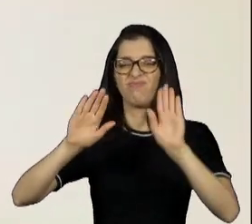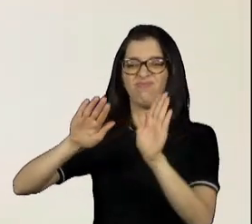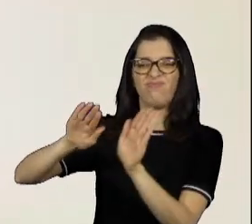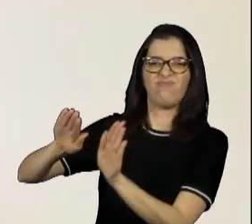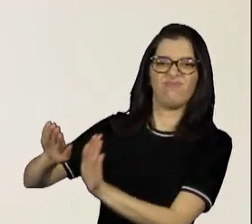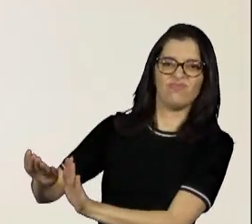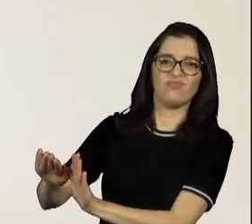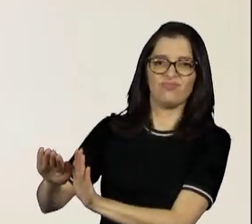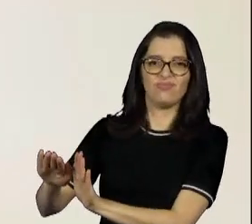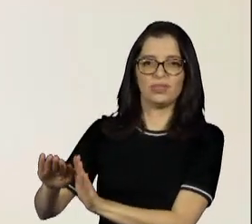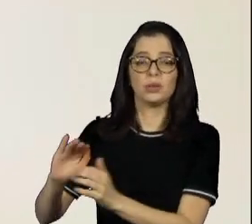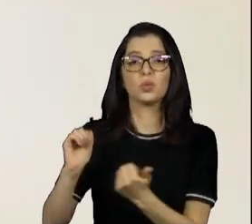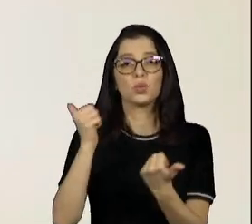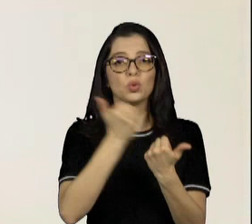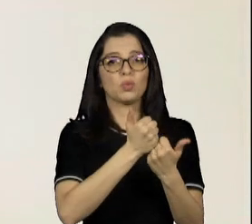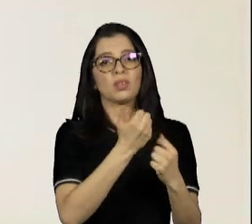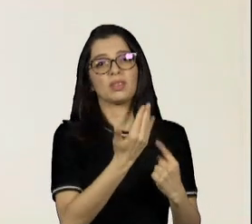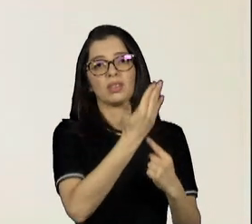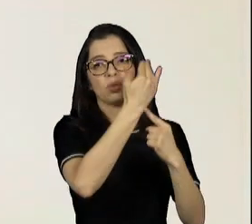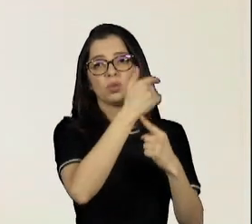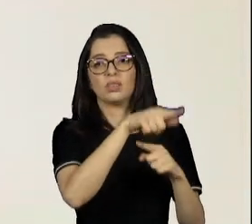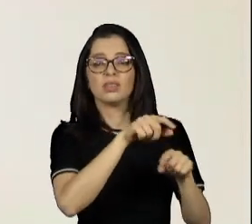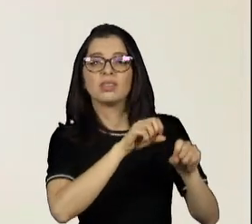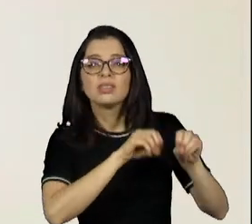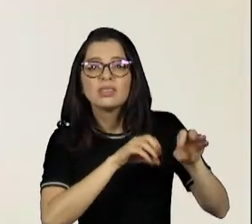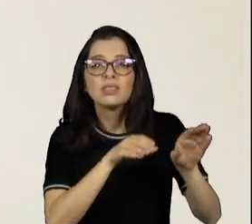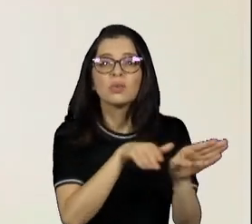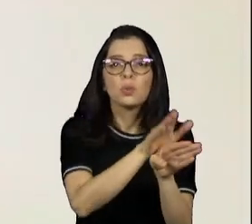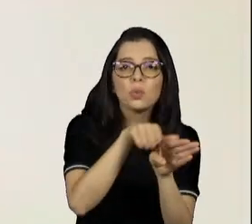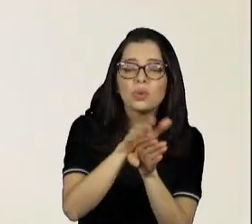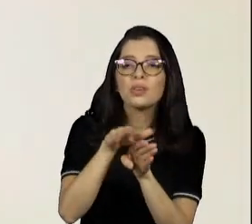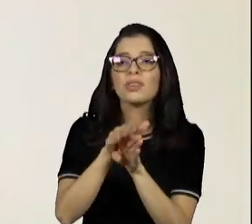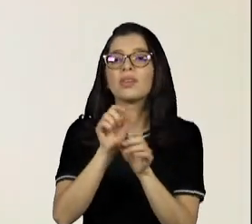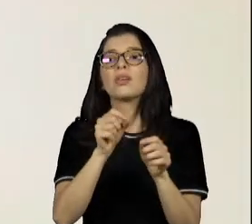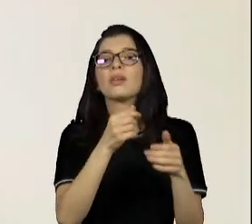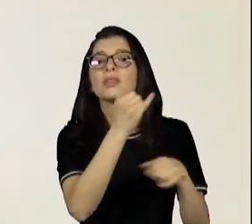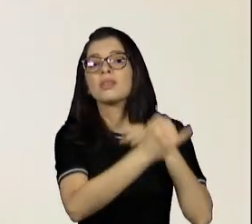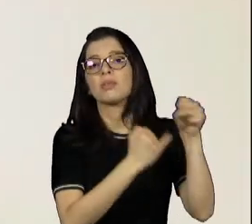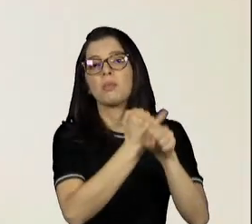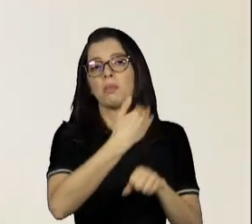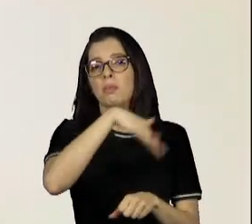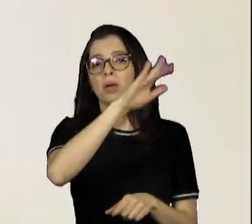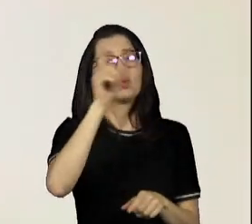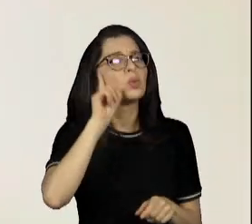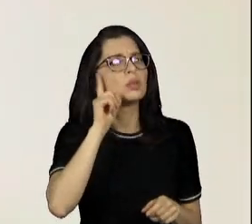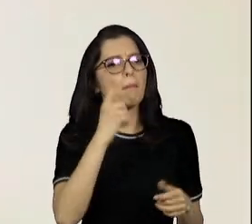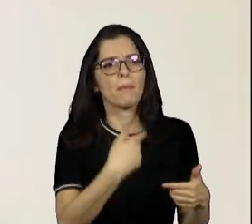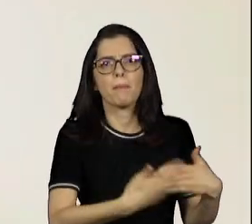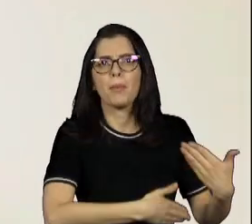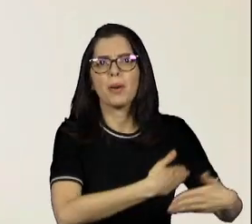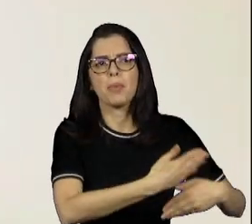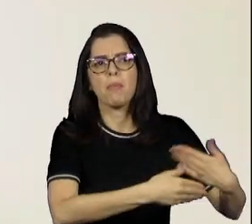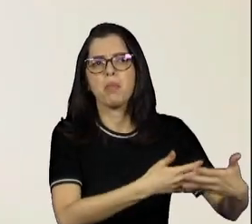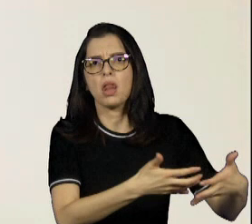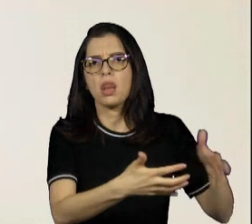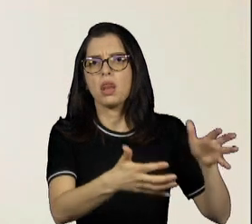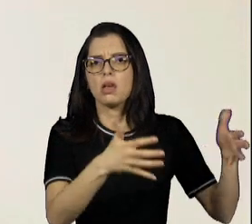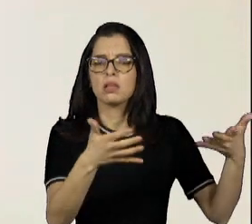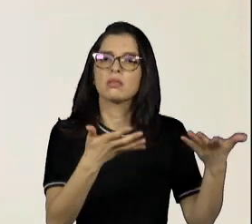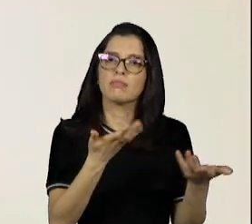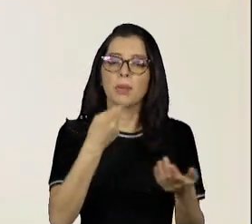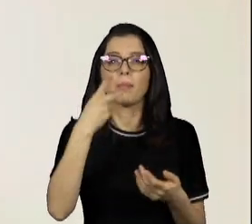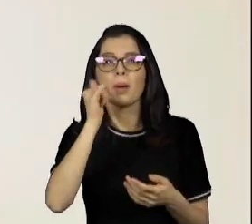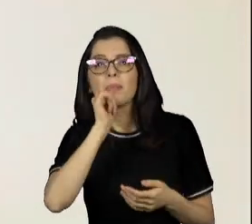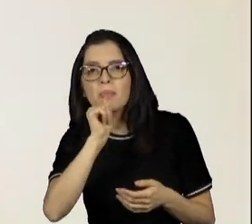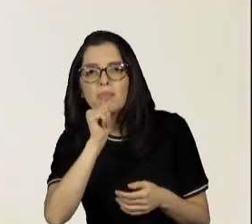tanto na educação como no crescimento. Já a internet está crescendo diariamente e faz com que os pais possam escolher